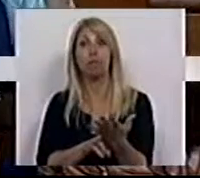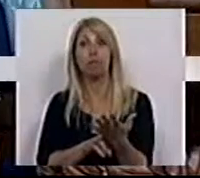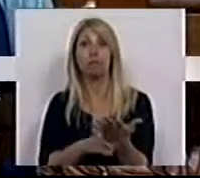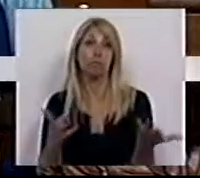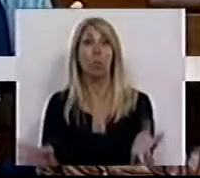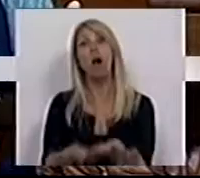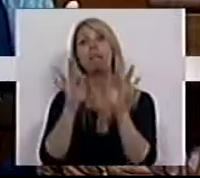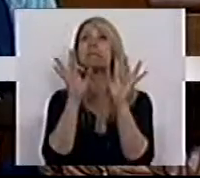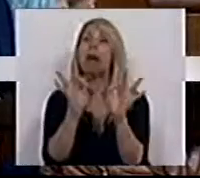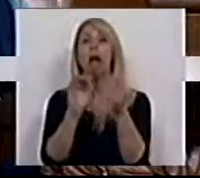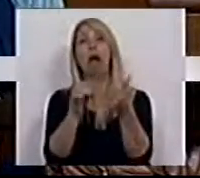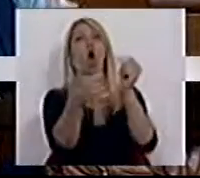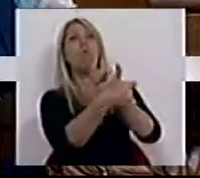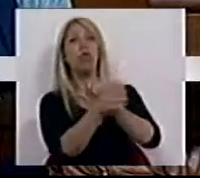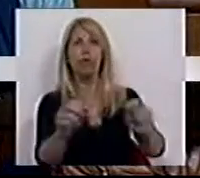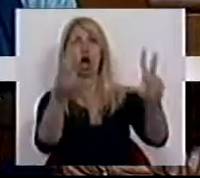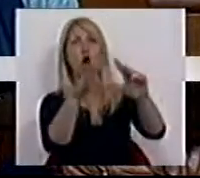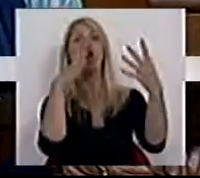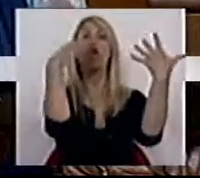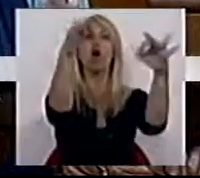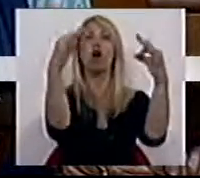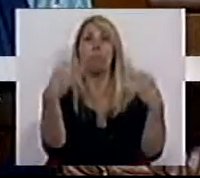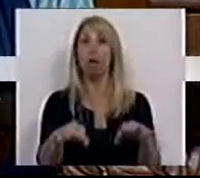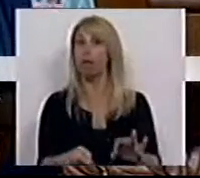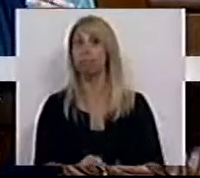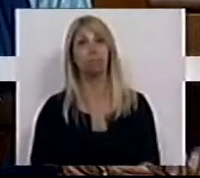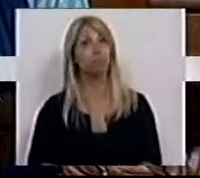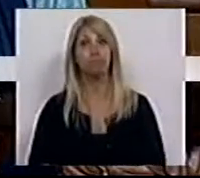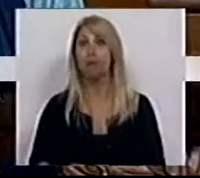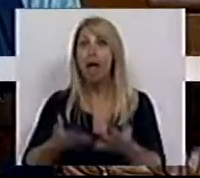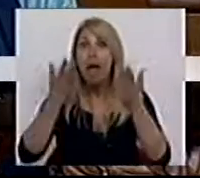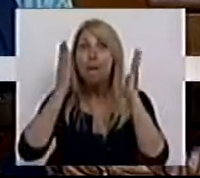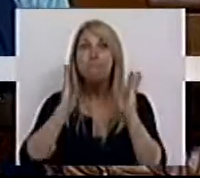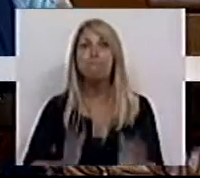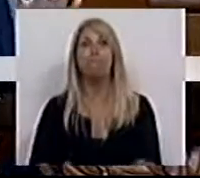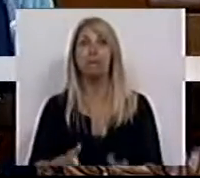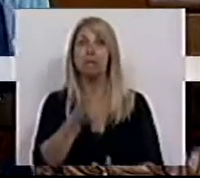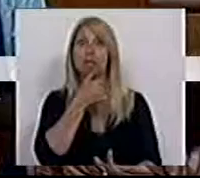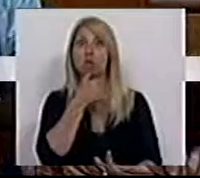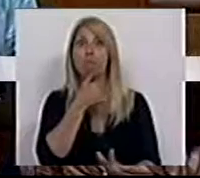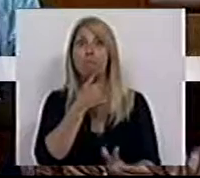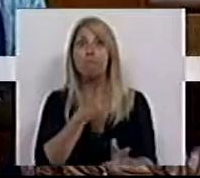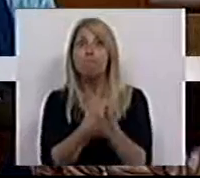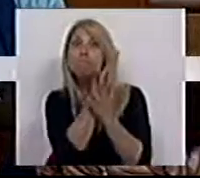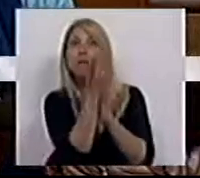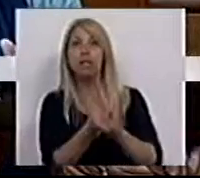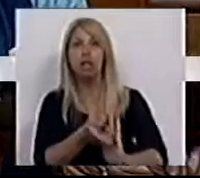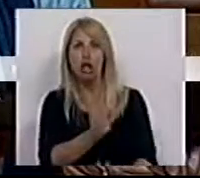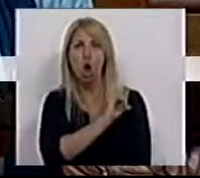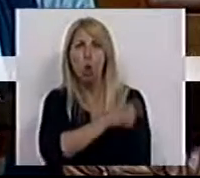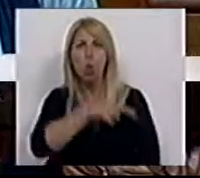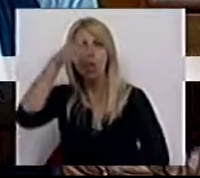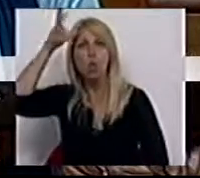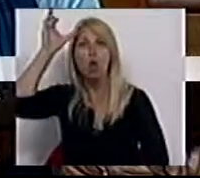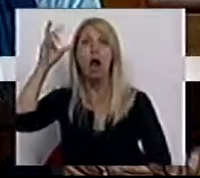normalidade. São necessárias medidas corajosas, medidas que enfrentem os